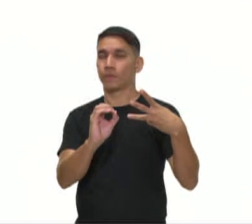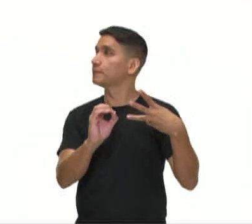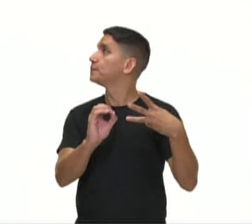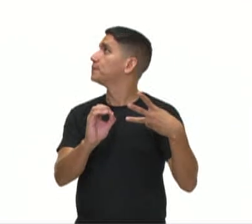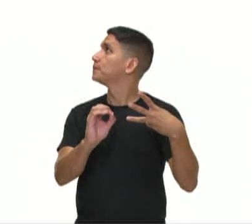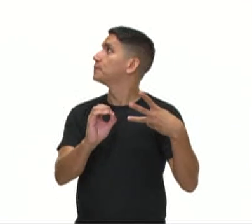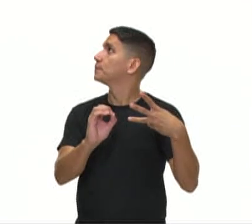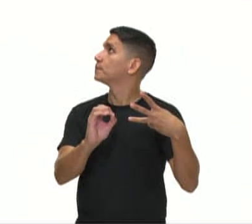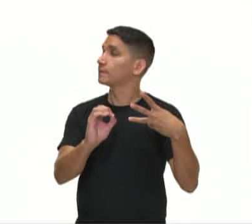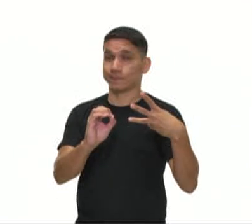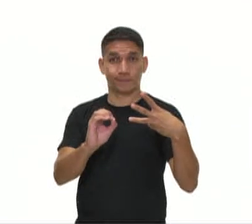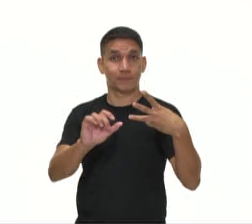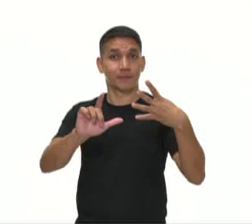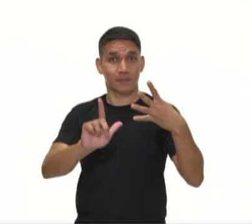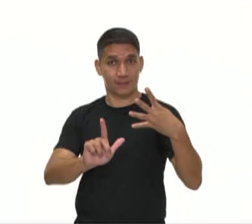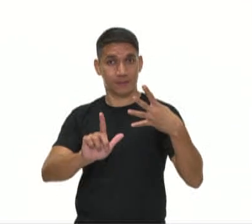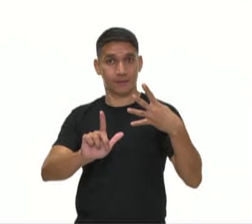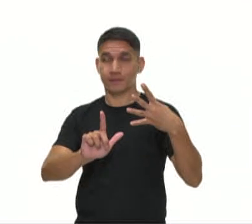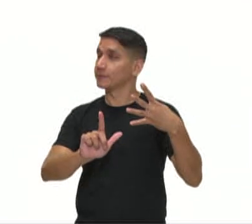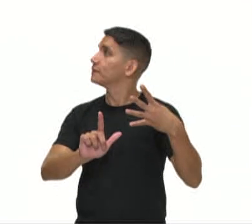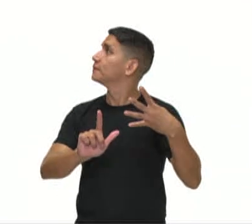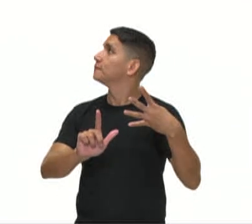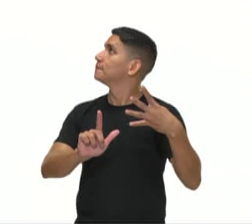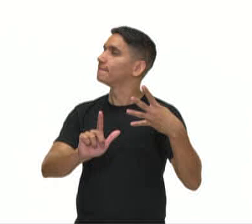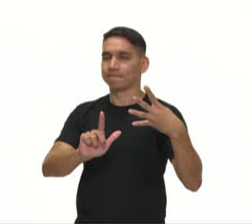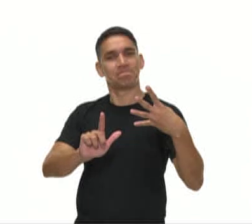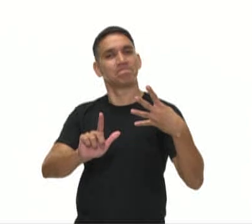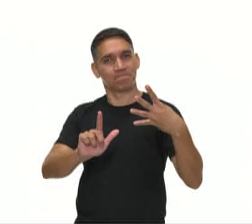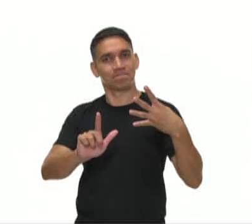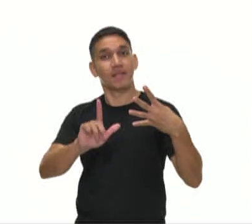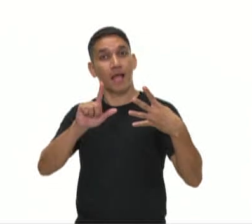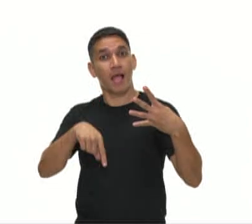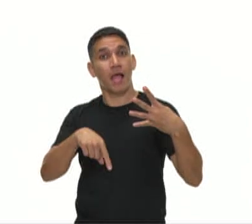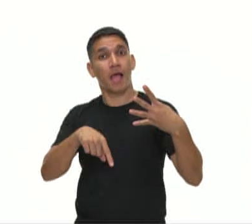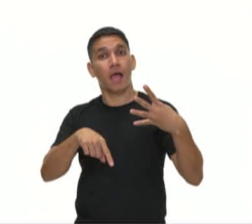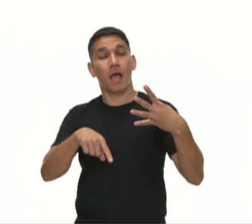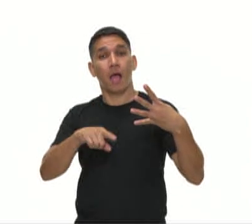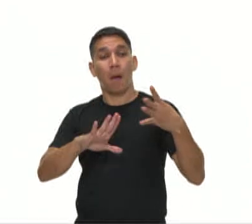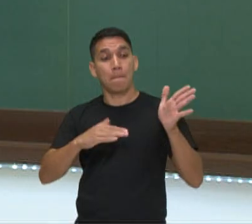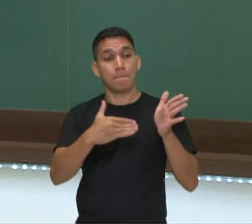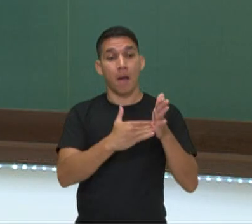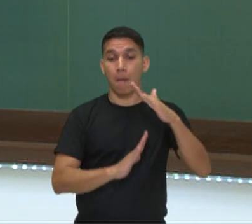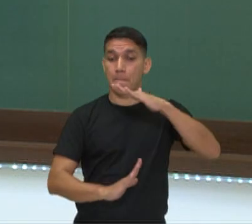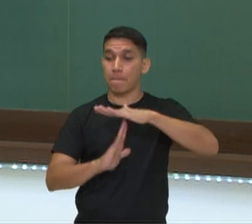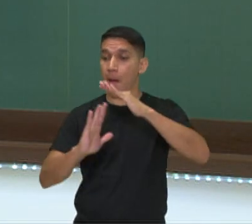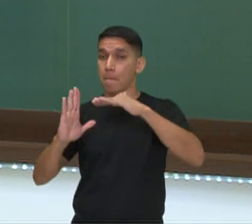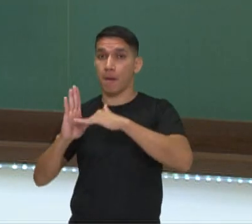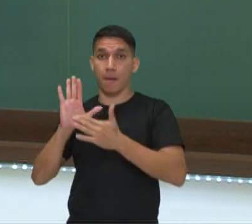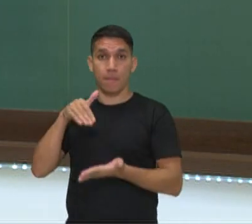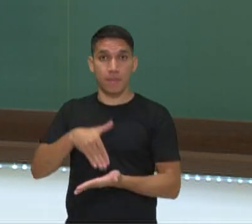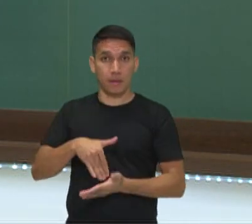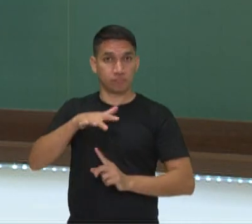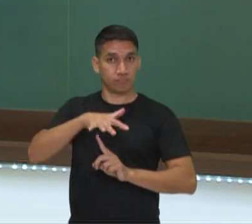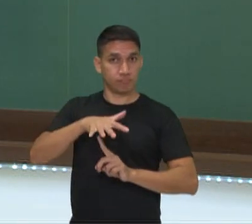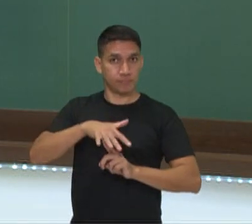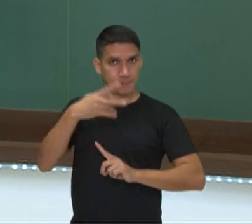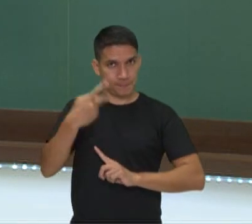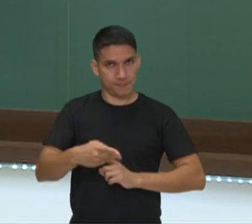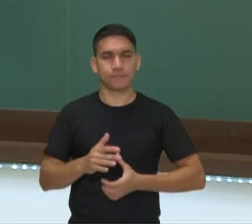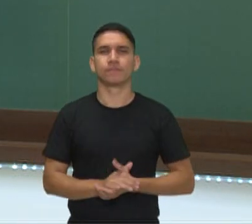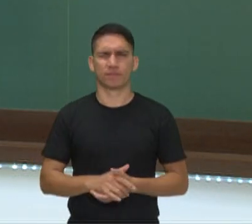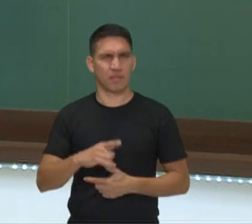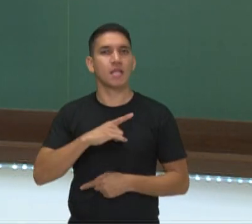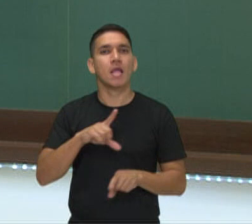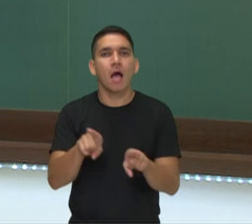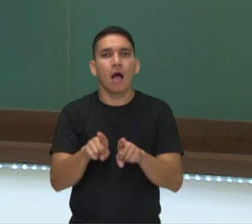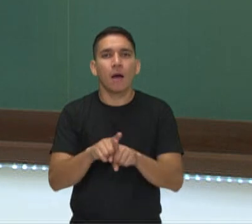Porto Palacim e a leste, o Rio Ararapira. Esses são os pontos extremos aqui do Paraná. Existem também